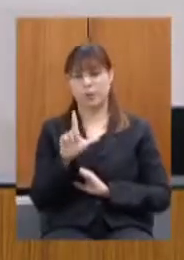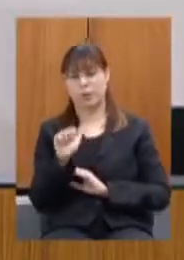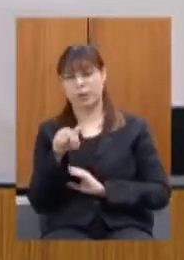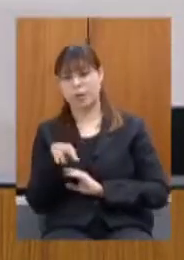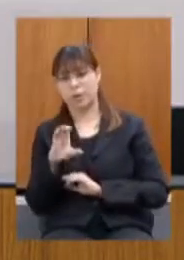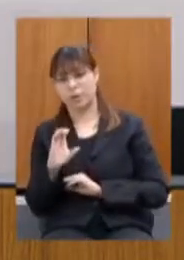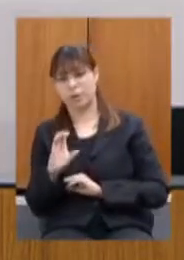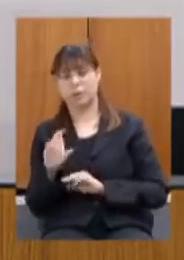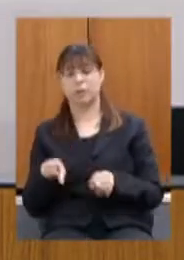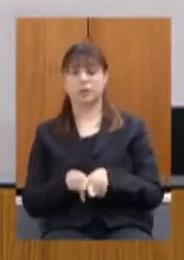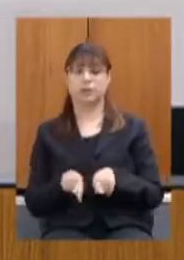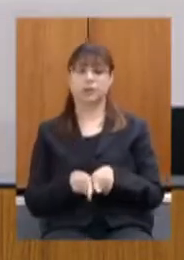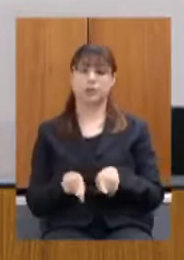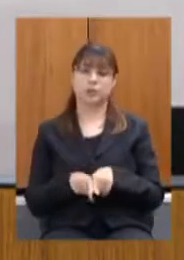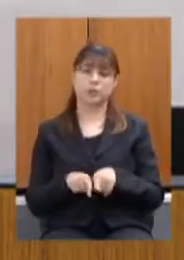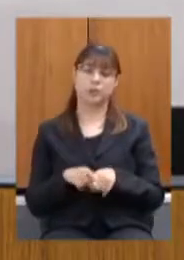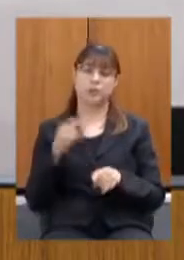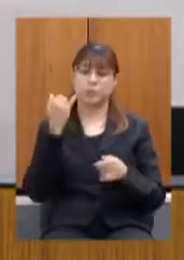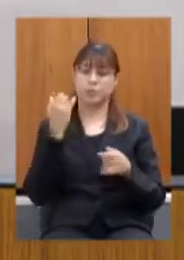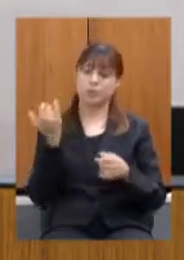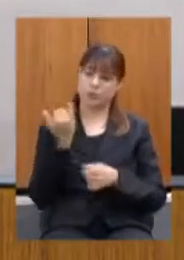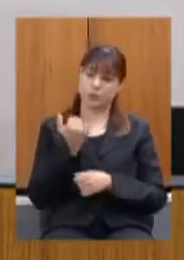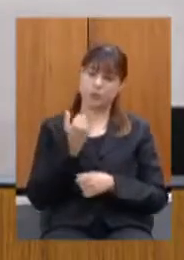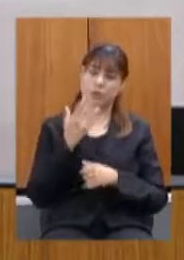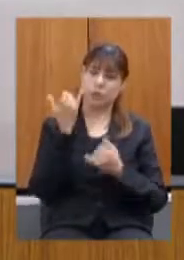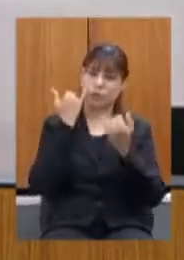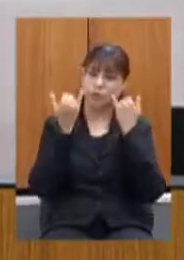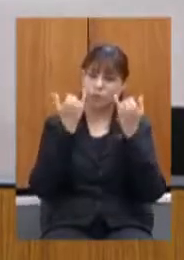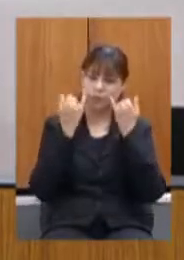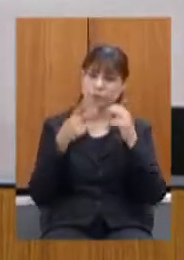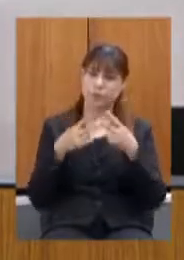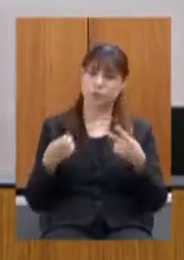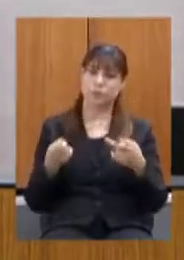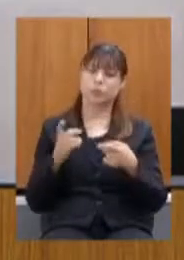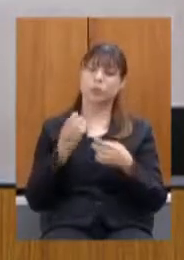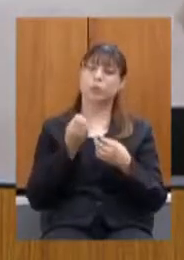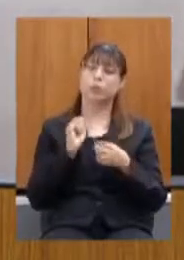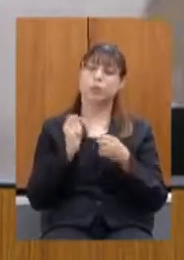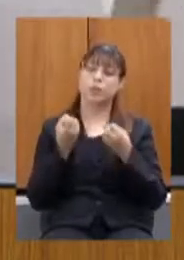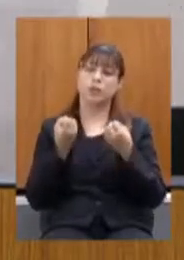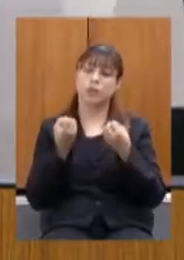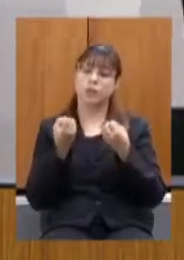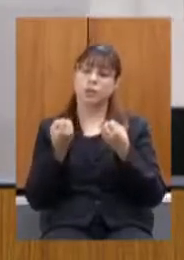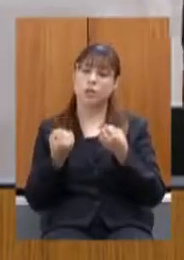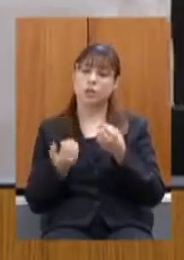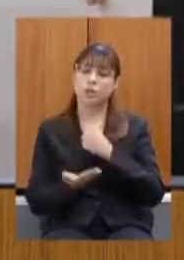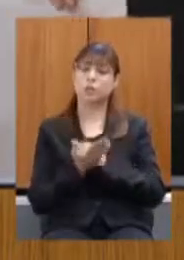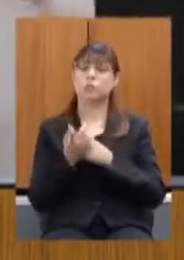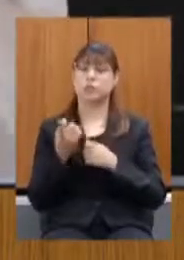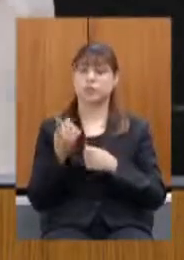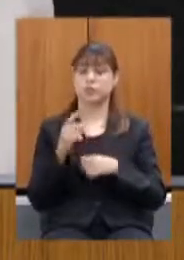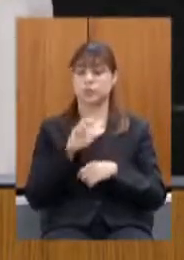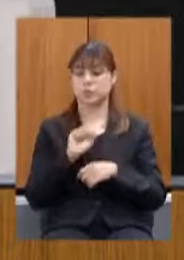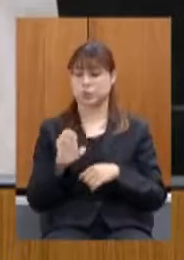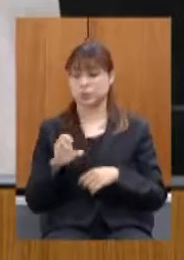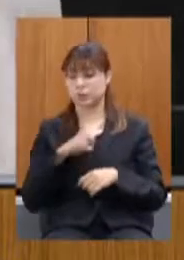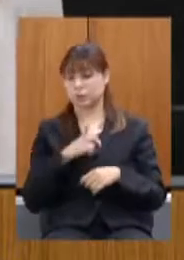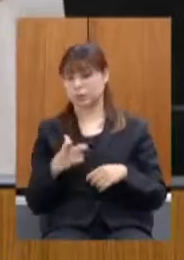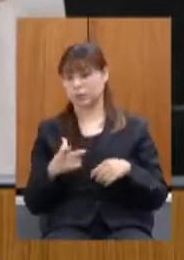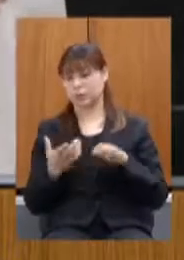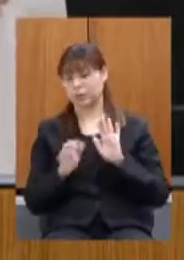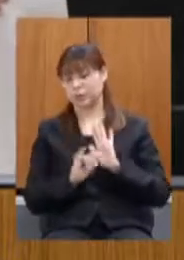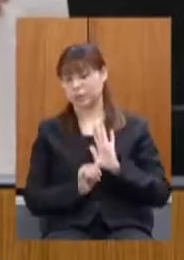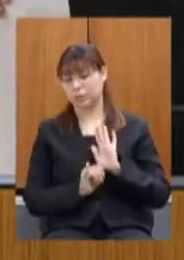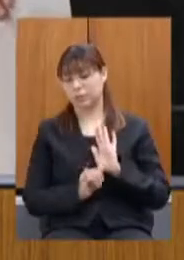serão os benefícios da prorrogação aludida caso existam editais lançados pela